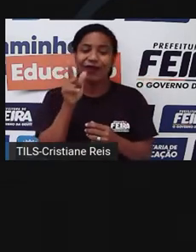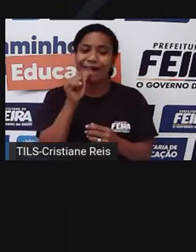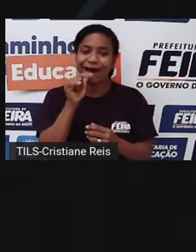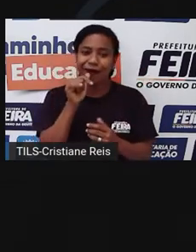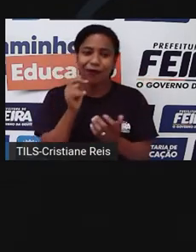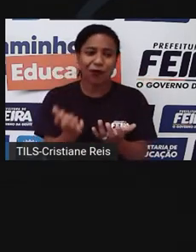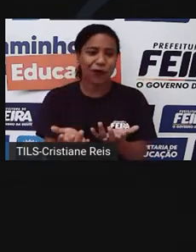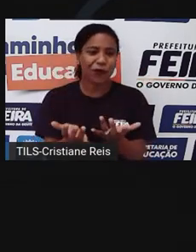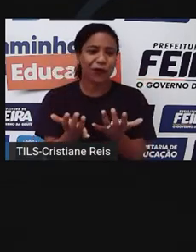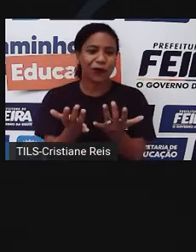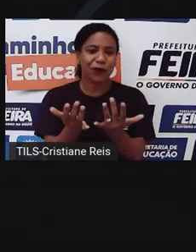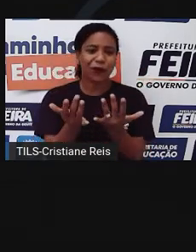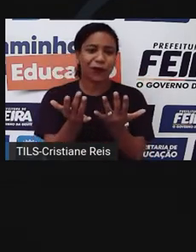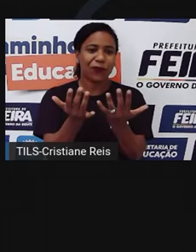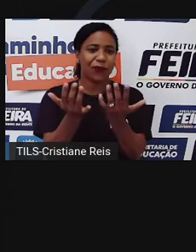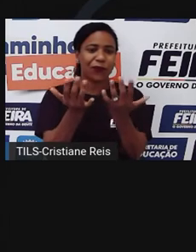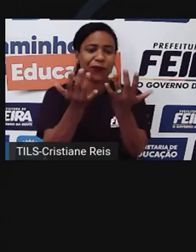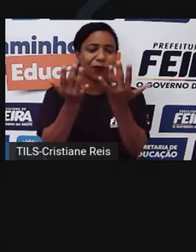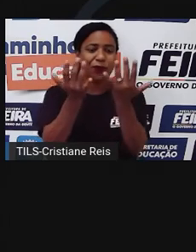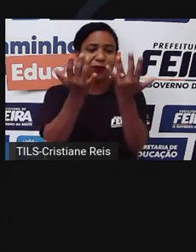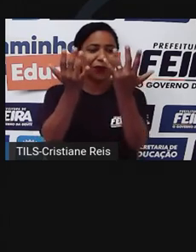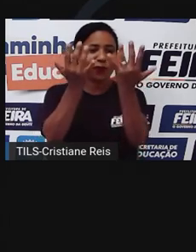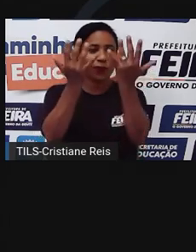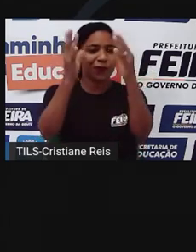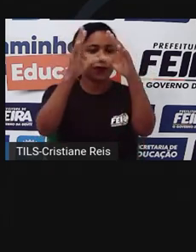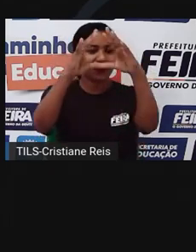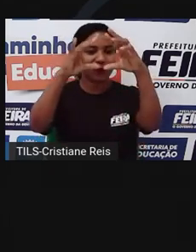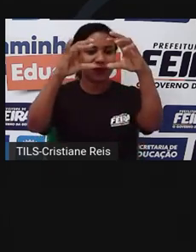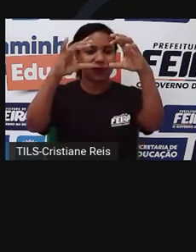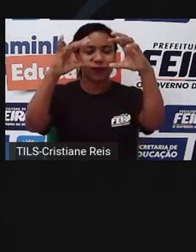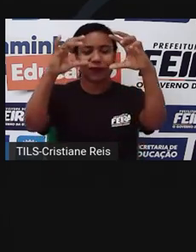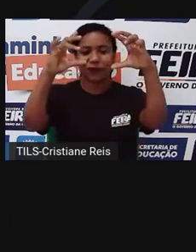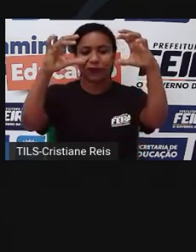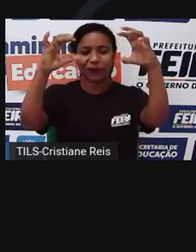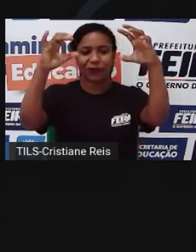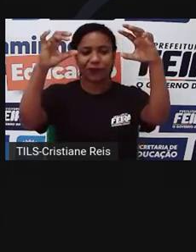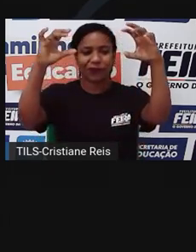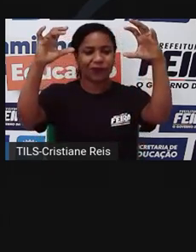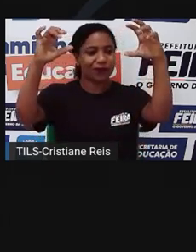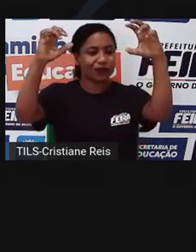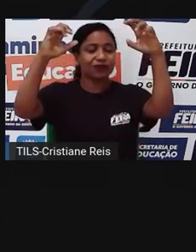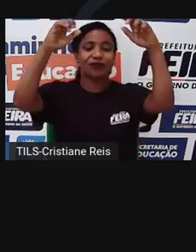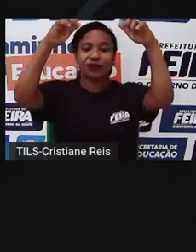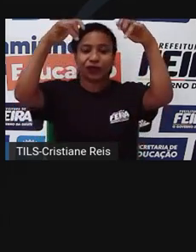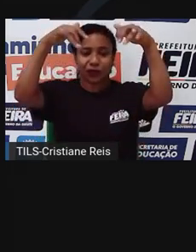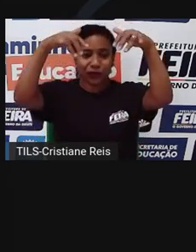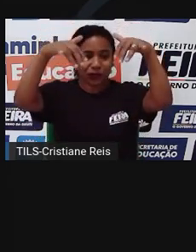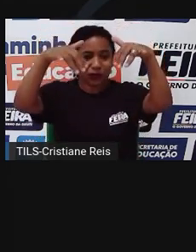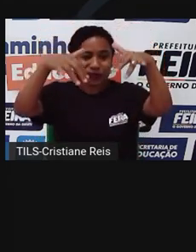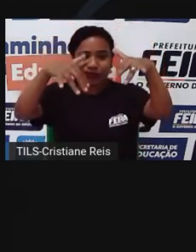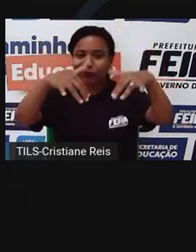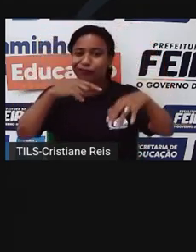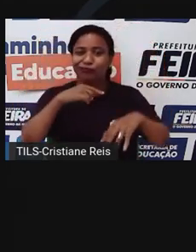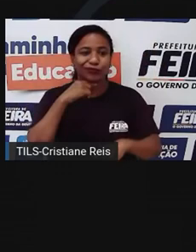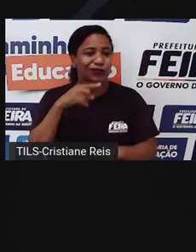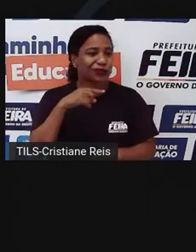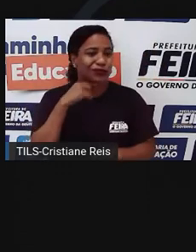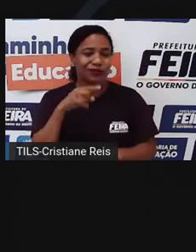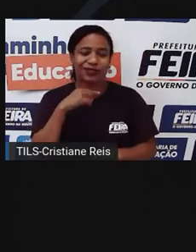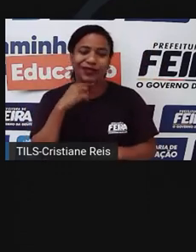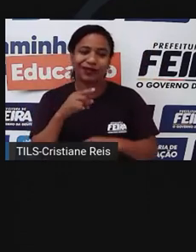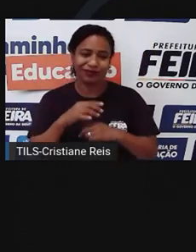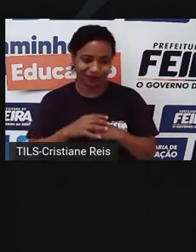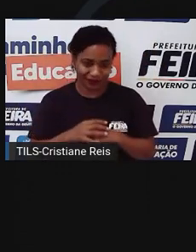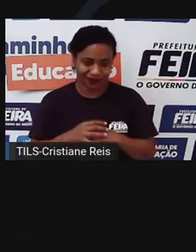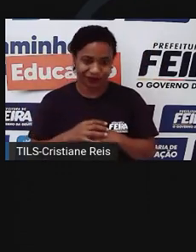depositar as moléculas de vapor e formar água líquida e formar a gota da nuvem, não forma. O ar sobre a Amazônia é tão limpo